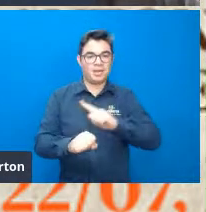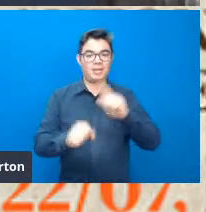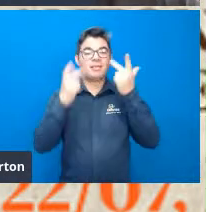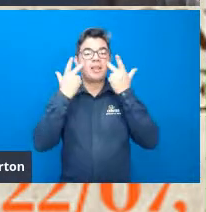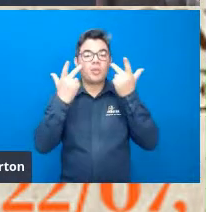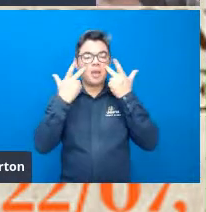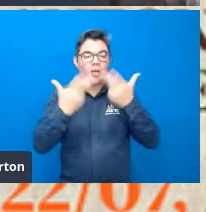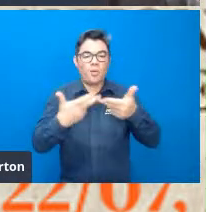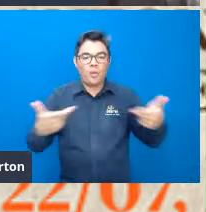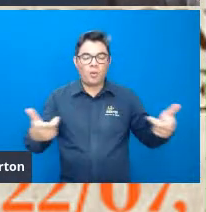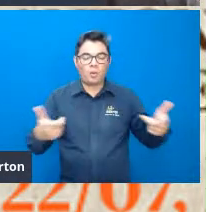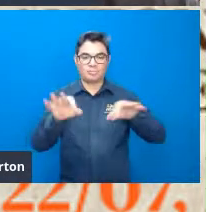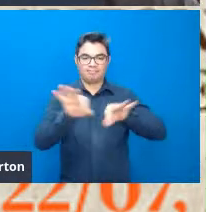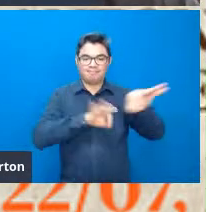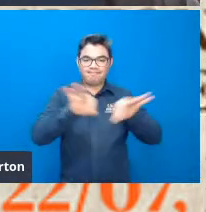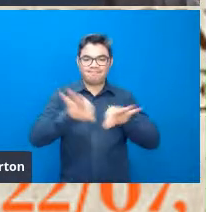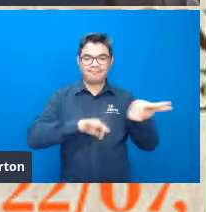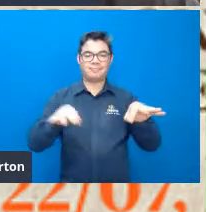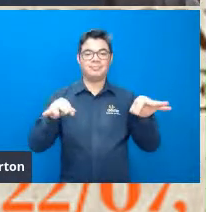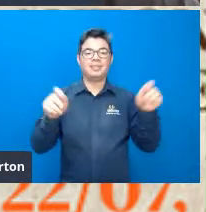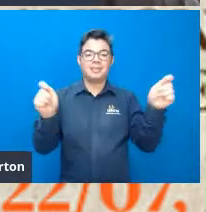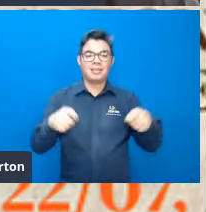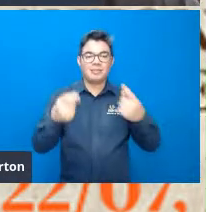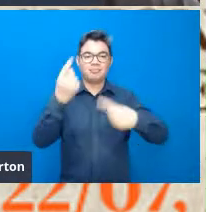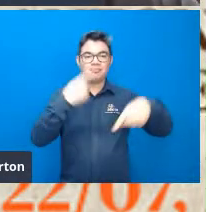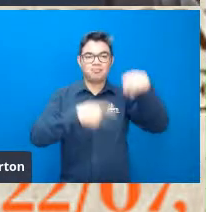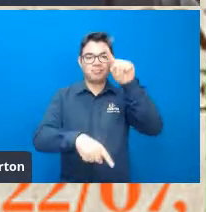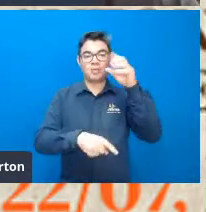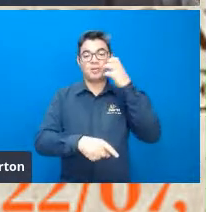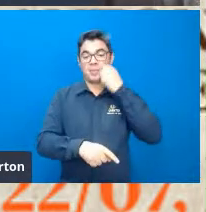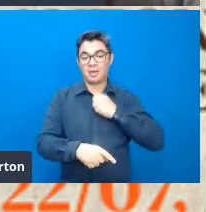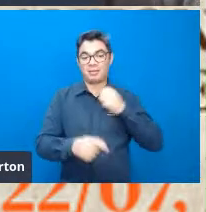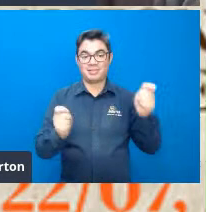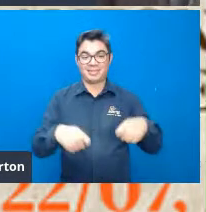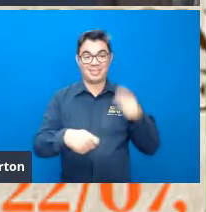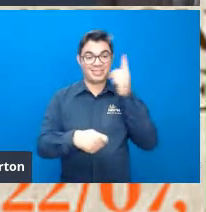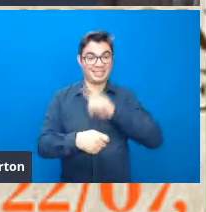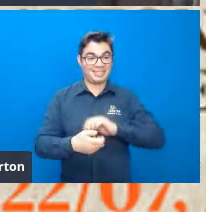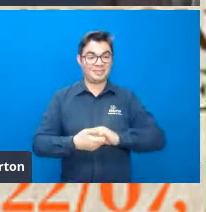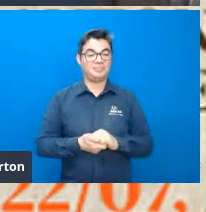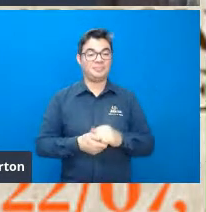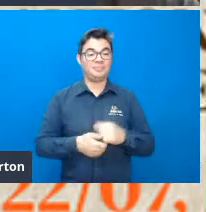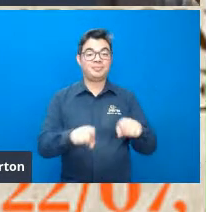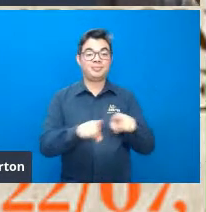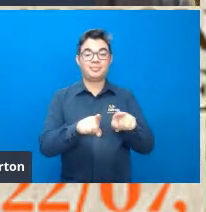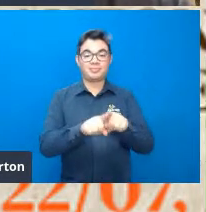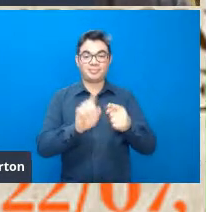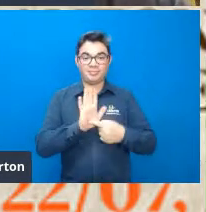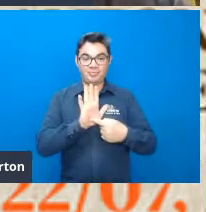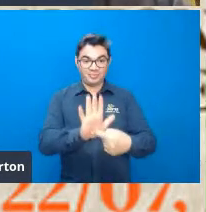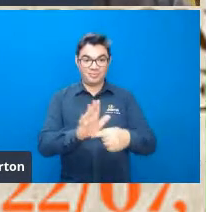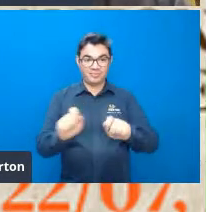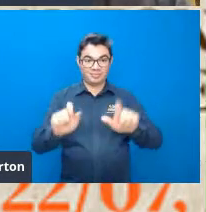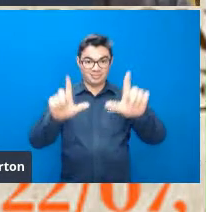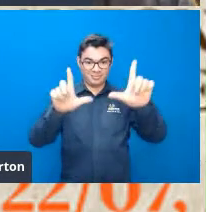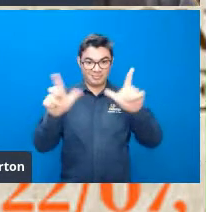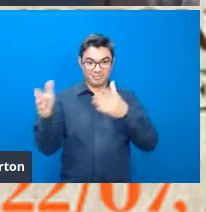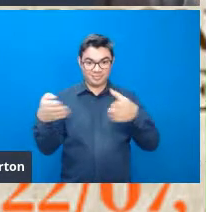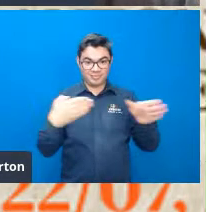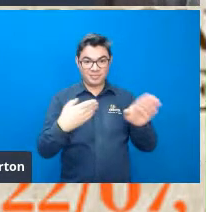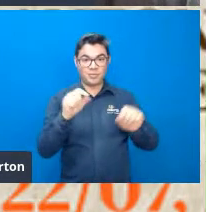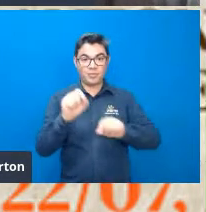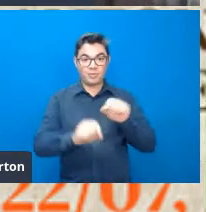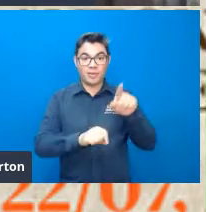ecossistemas e aí o que ele propôs nesse mesmo artigo no próximo slide por favor foi que então nós